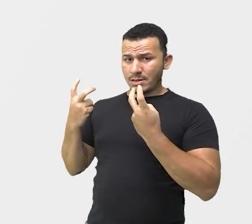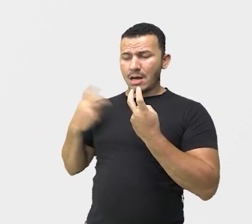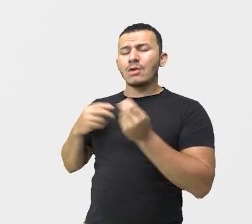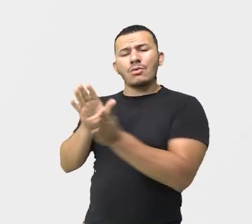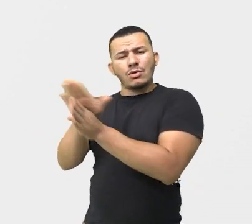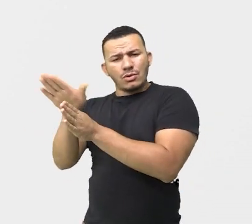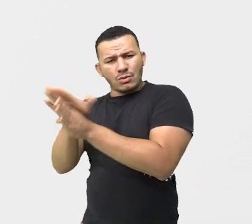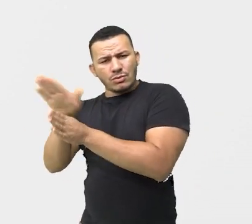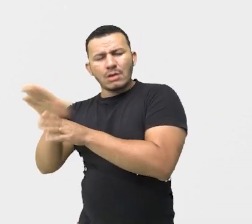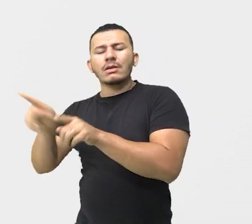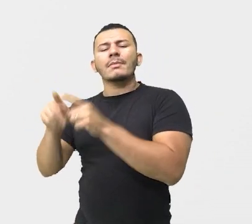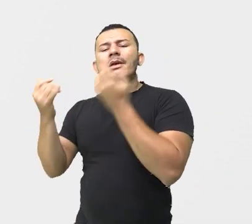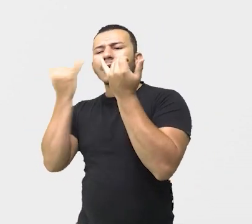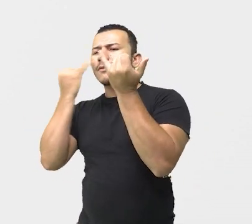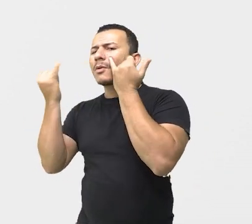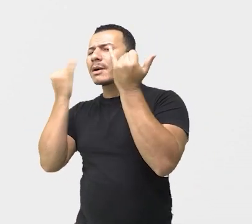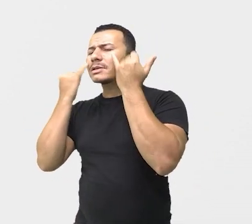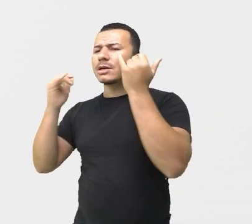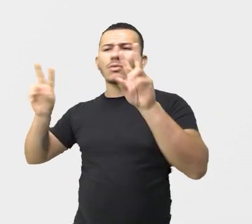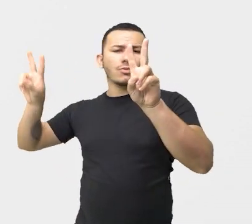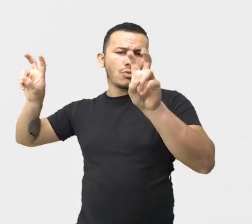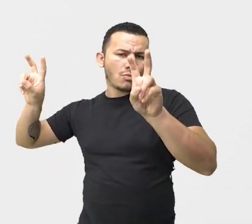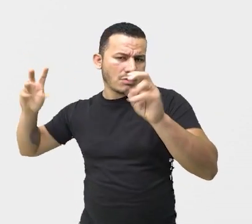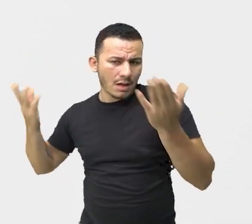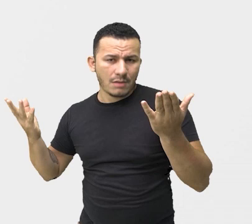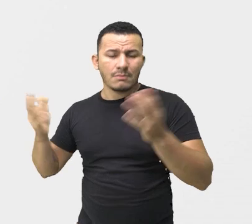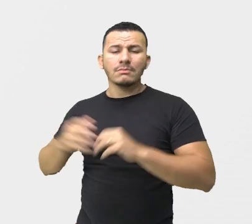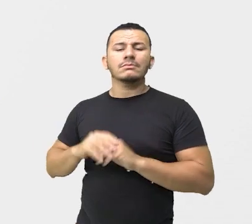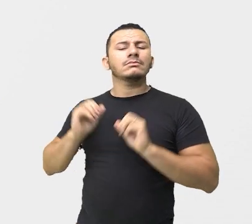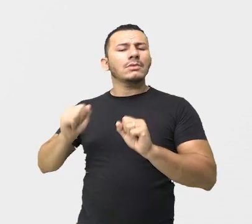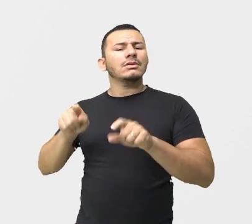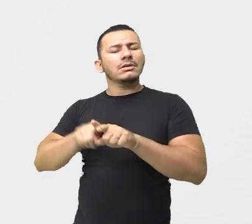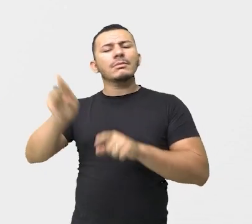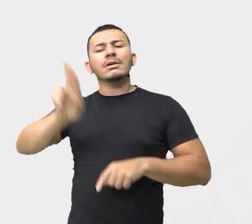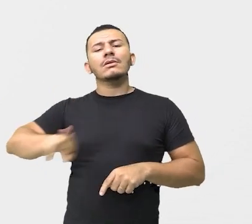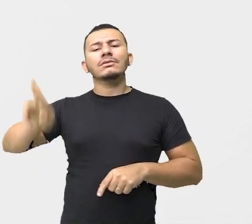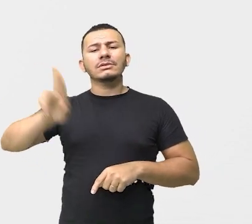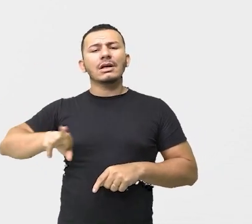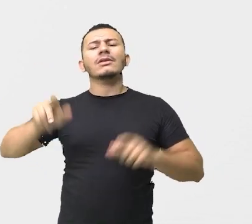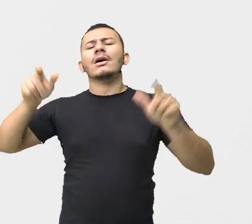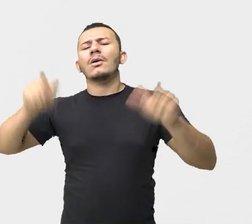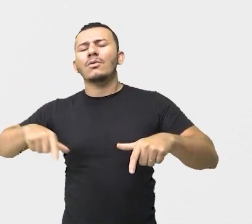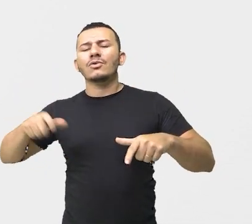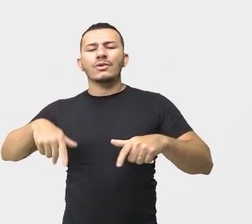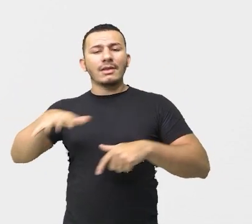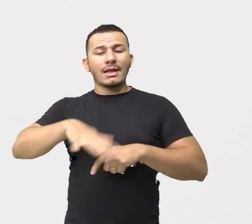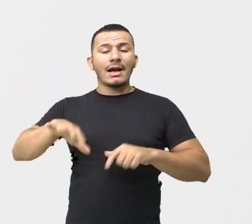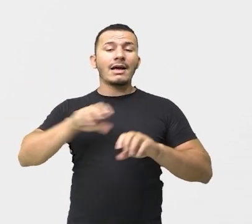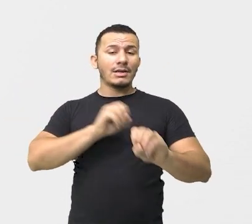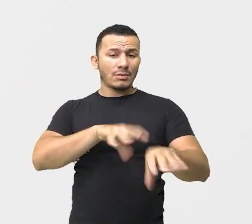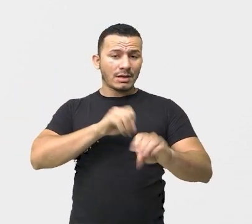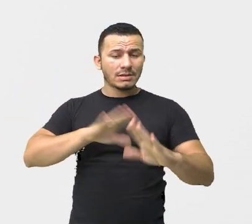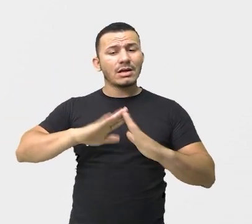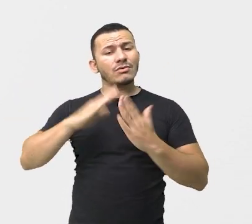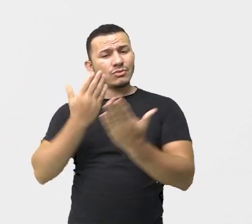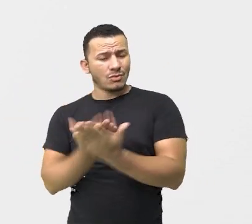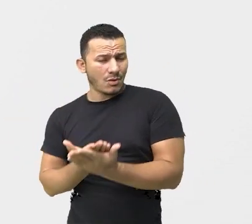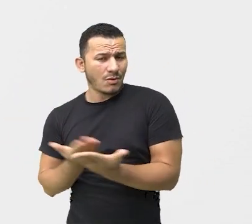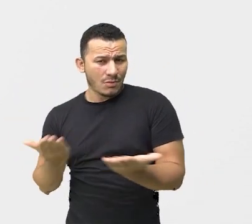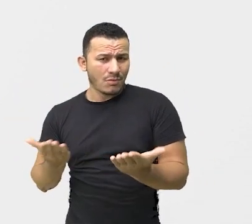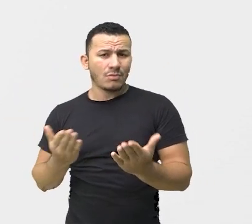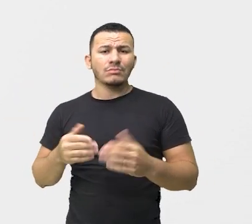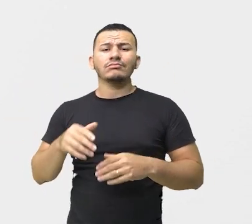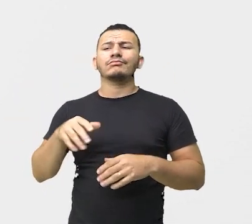instrução e informação de determinado assunto, sendo muito utilizado, por isso, em ambientes educativos, a escola, certo?